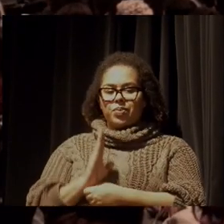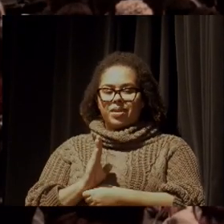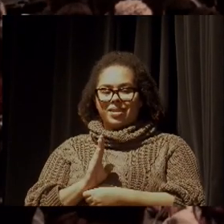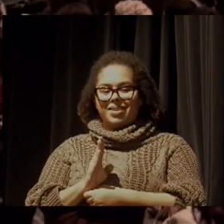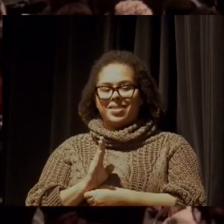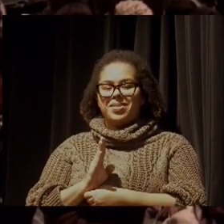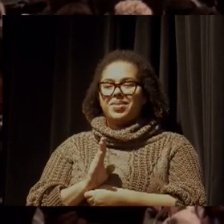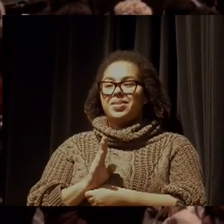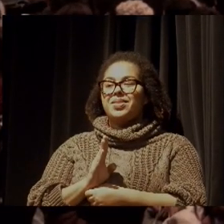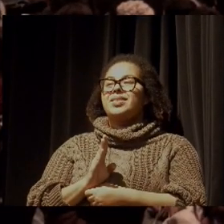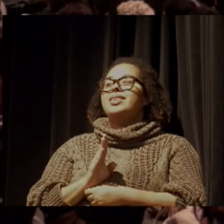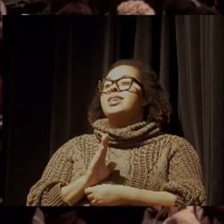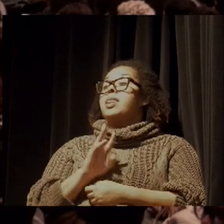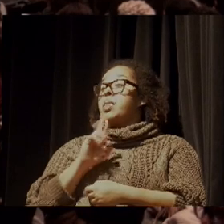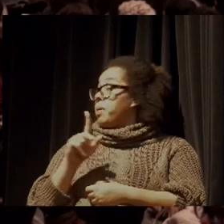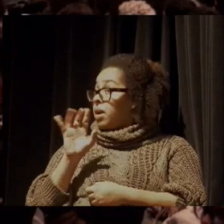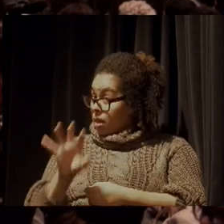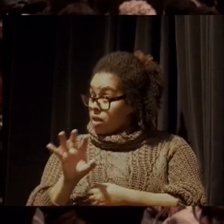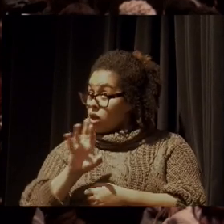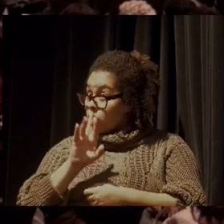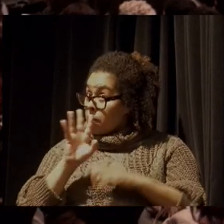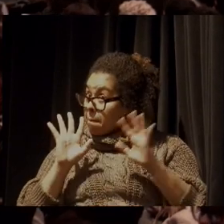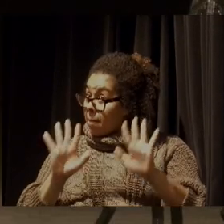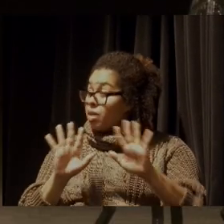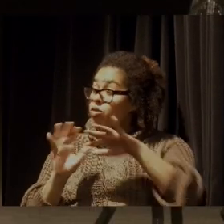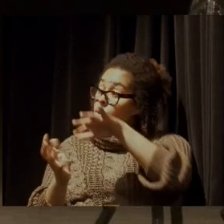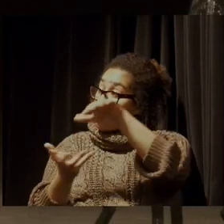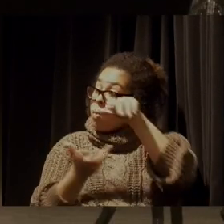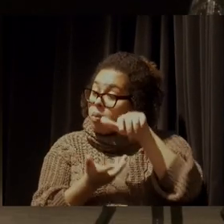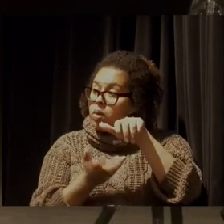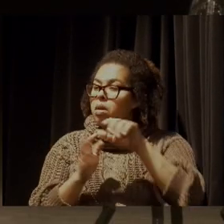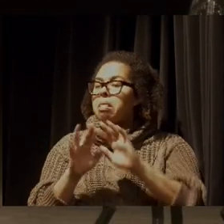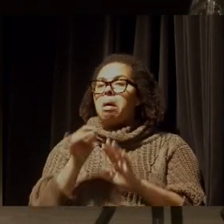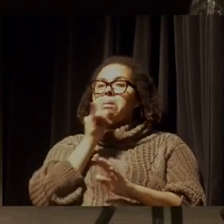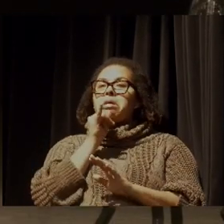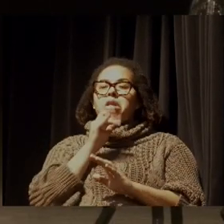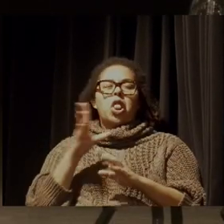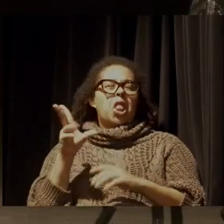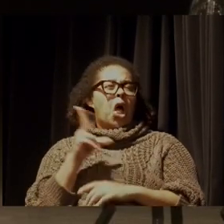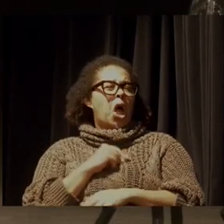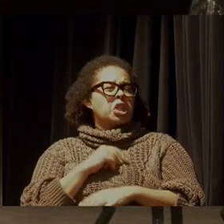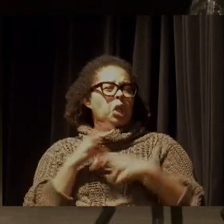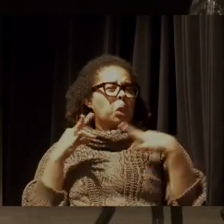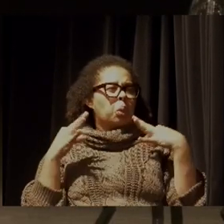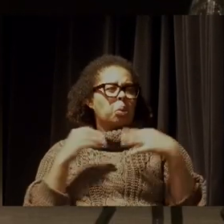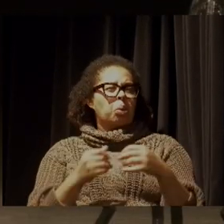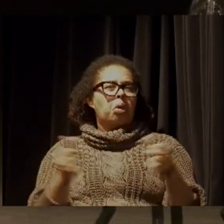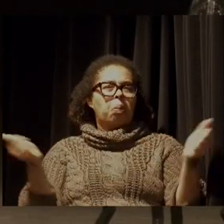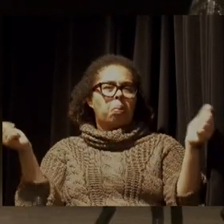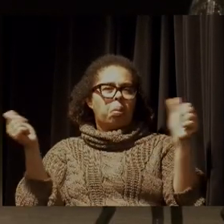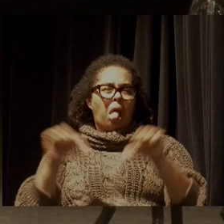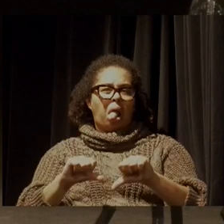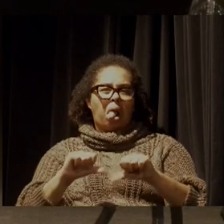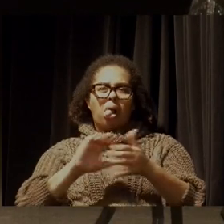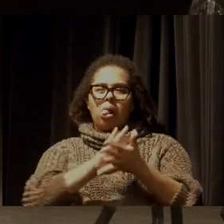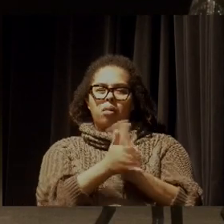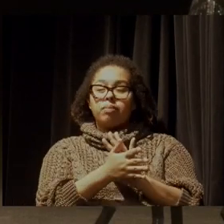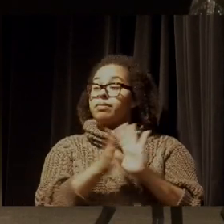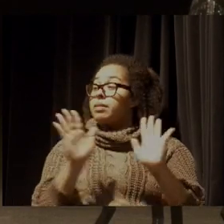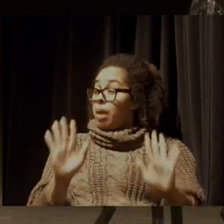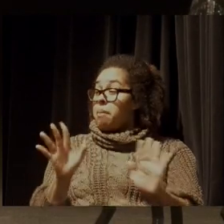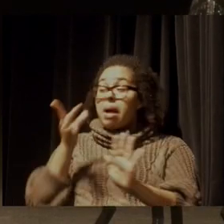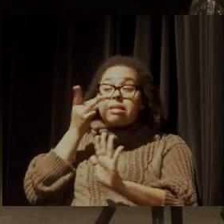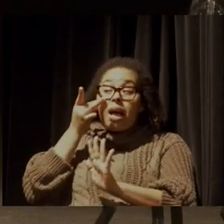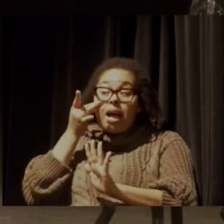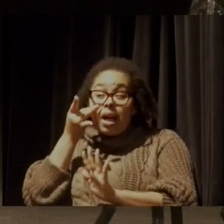mundo precisa nos nossos temas, que você falou. Não é catastrofismo, mas, na verdade, ao contrário, eu acho que a realidade está